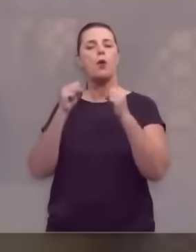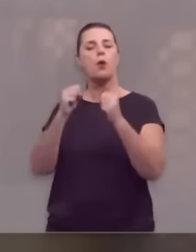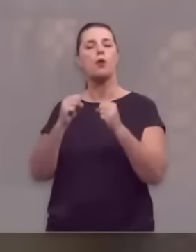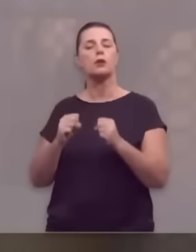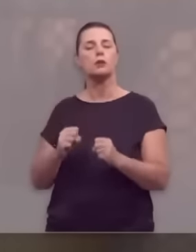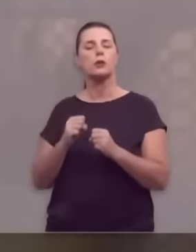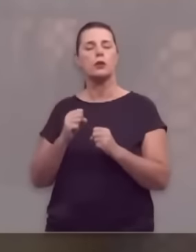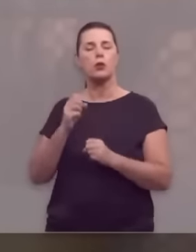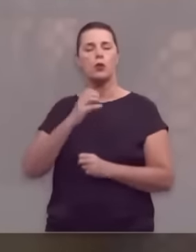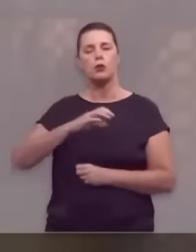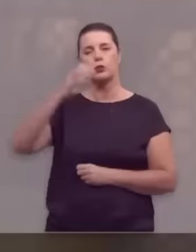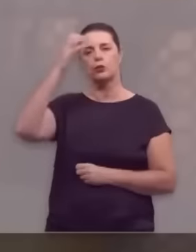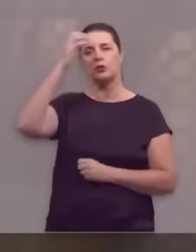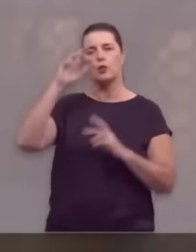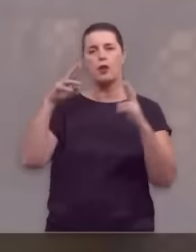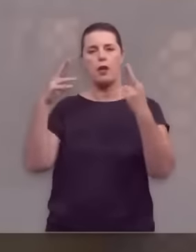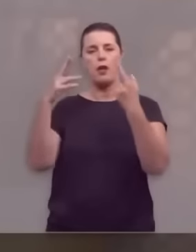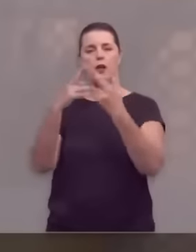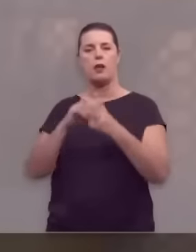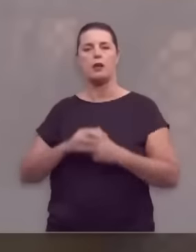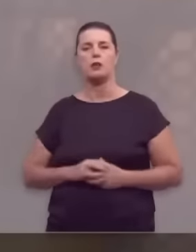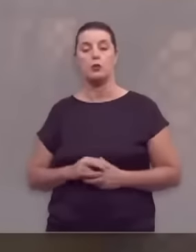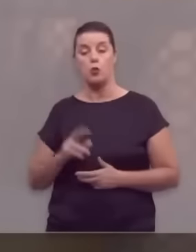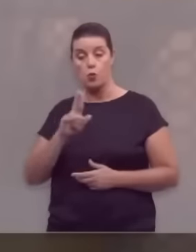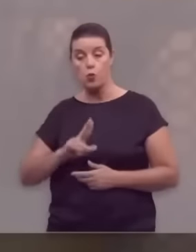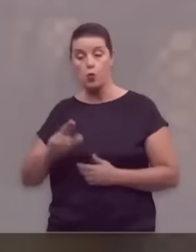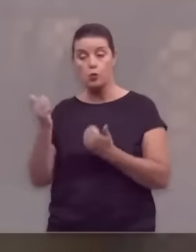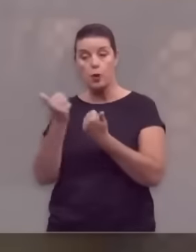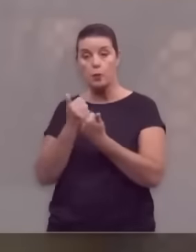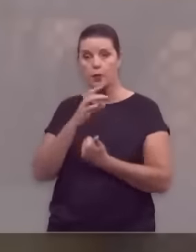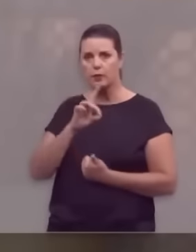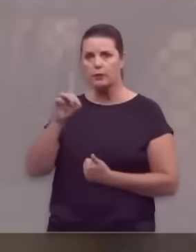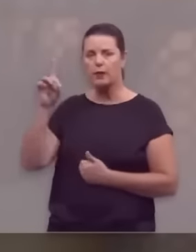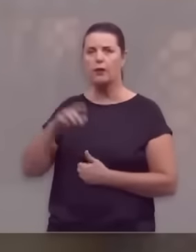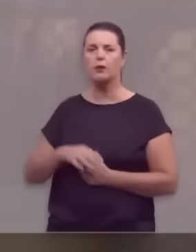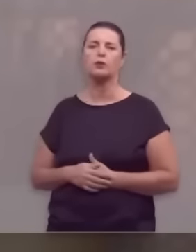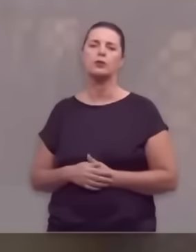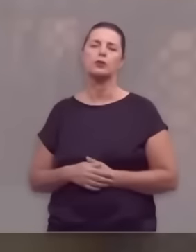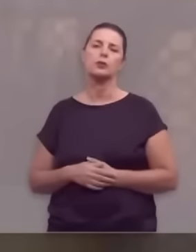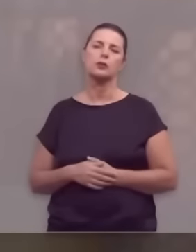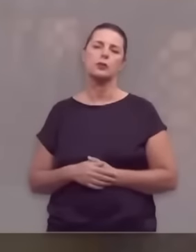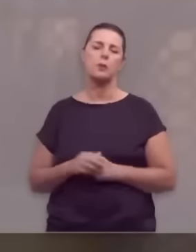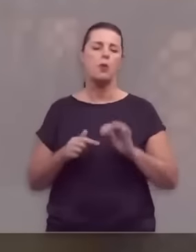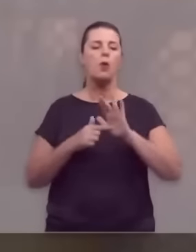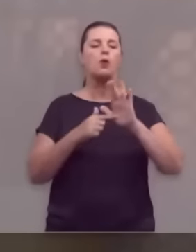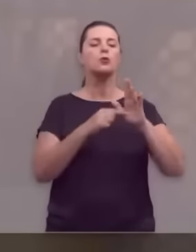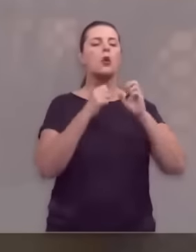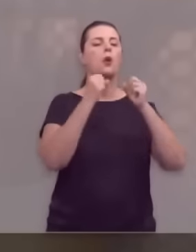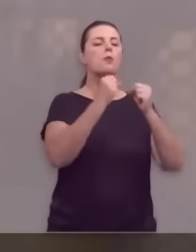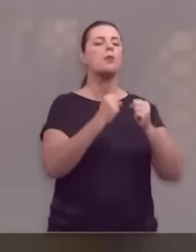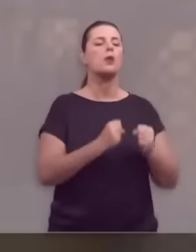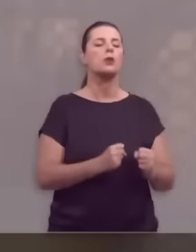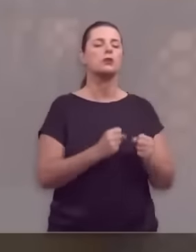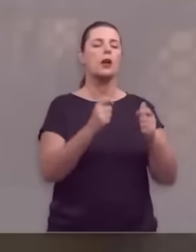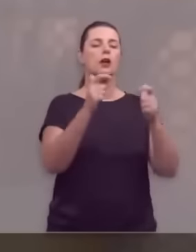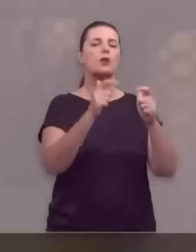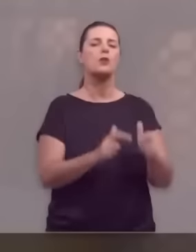Usado por Deus, demonstrou o poder de Deus na terra dos deuses,